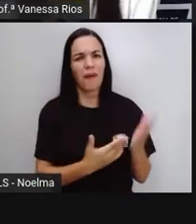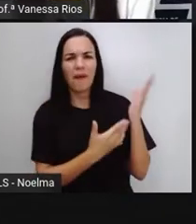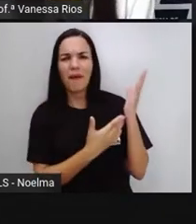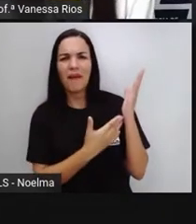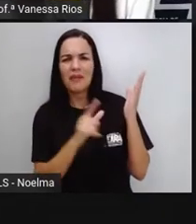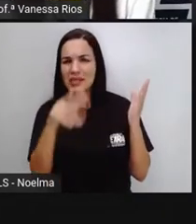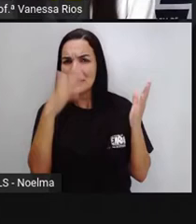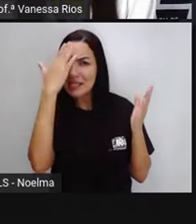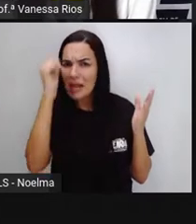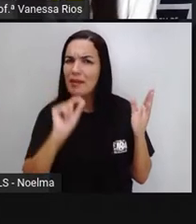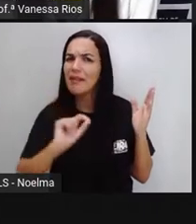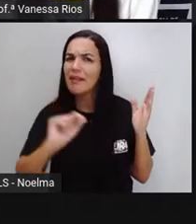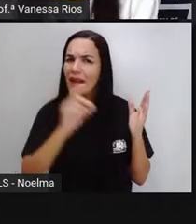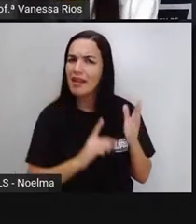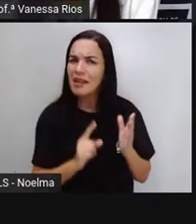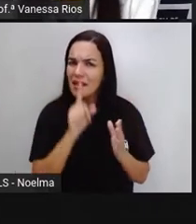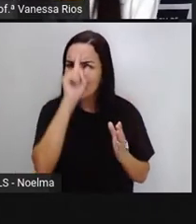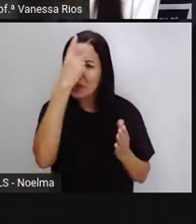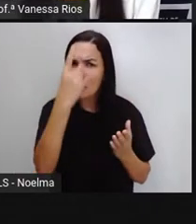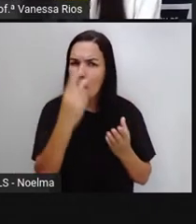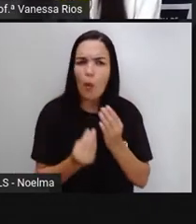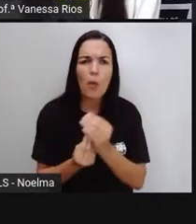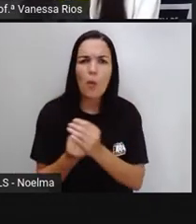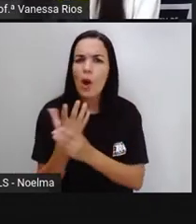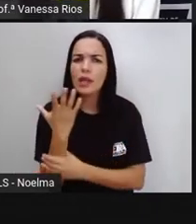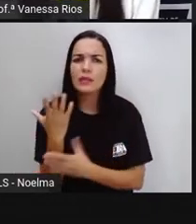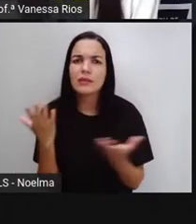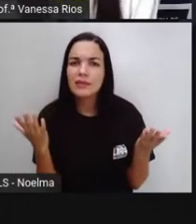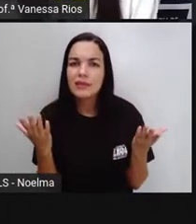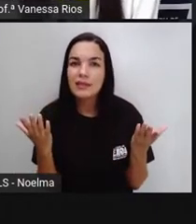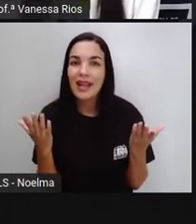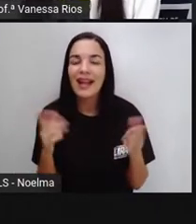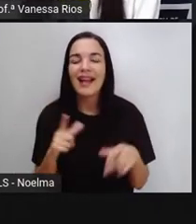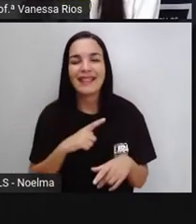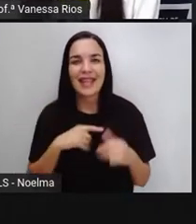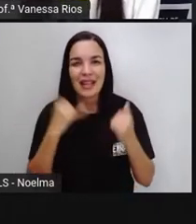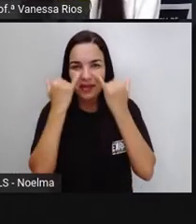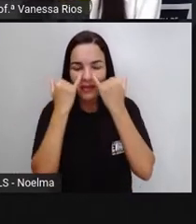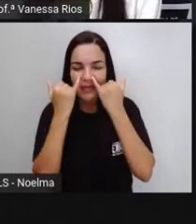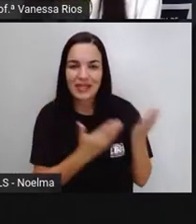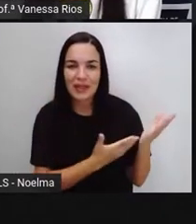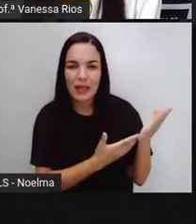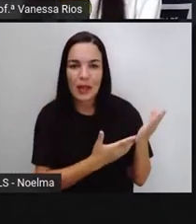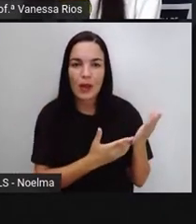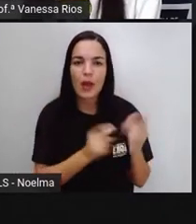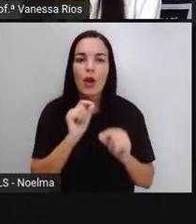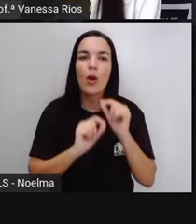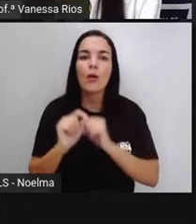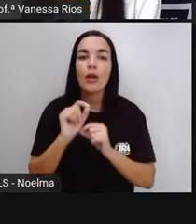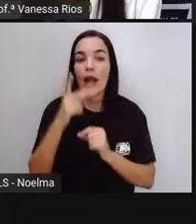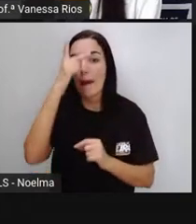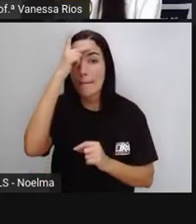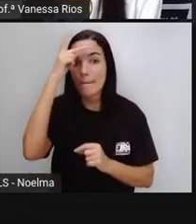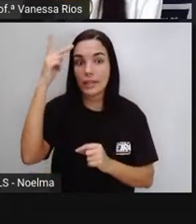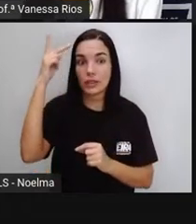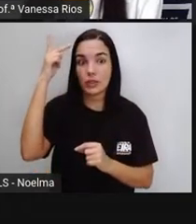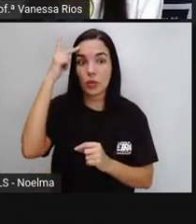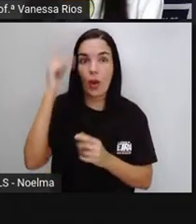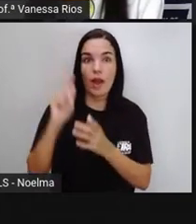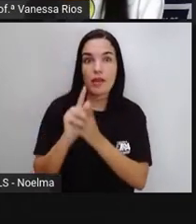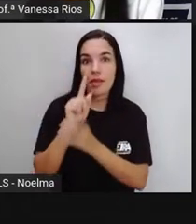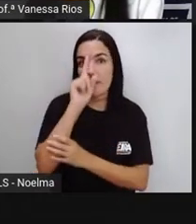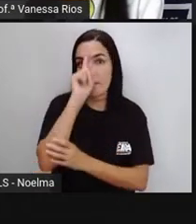apareceu, quando ele surgiu? Olha só a informação que a ProTraz. O crédito por essa incrível